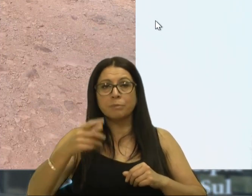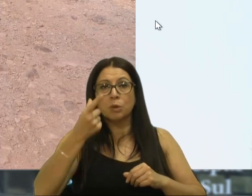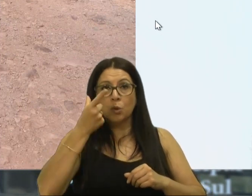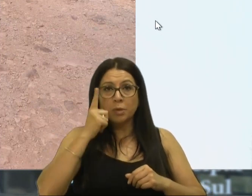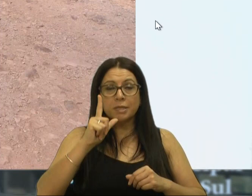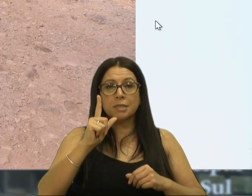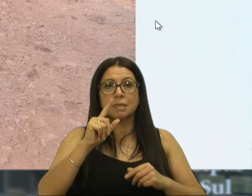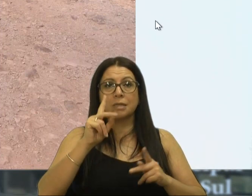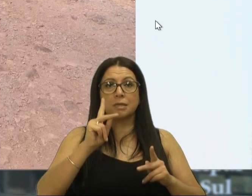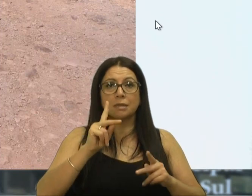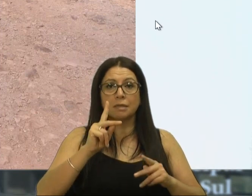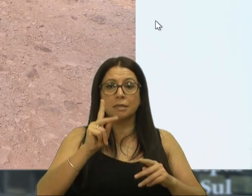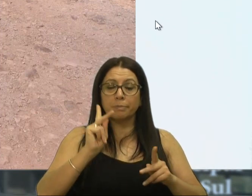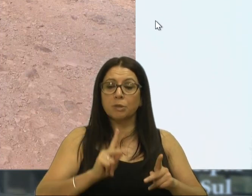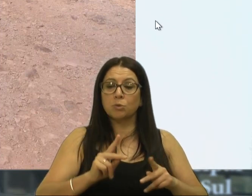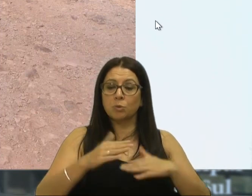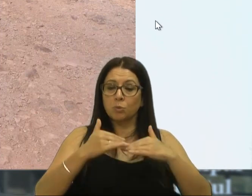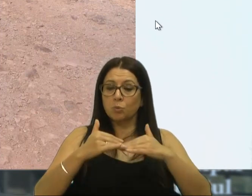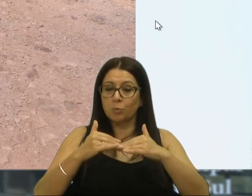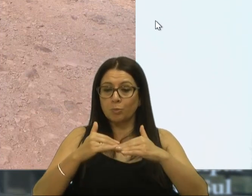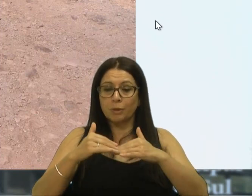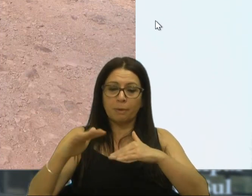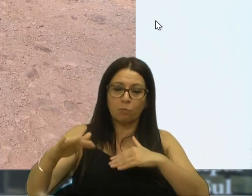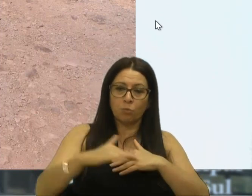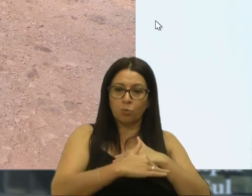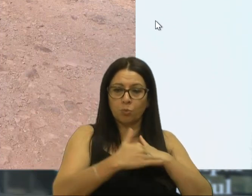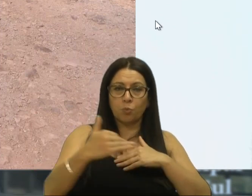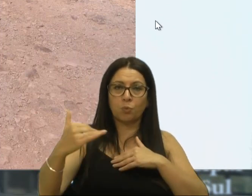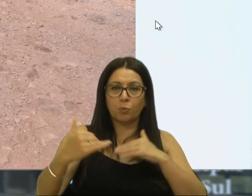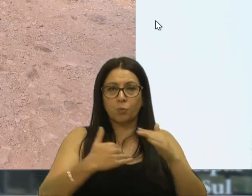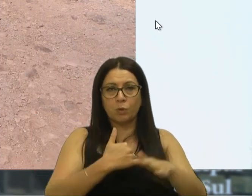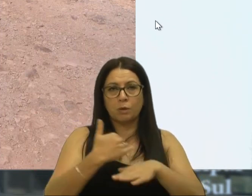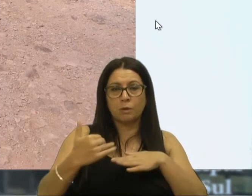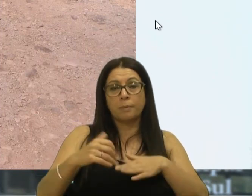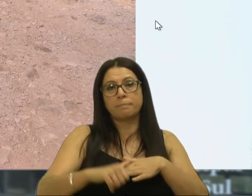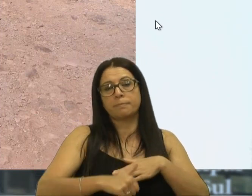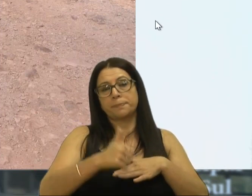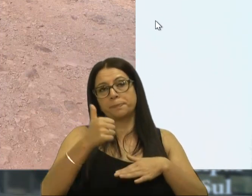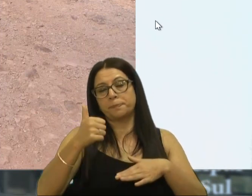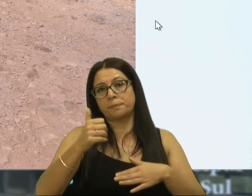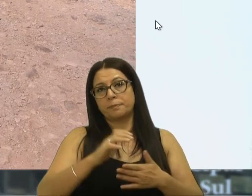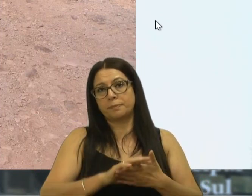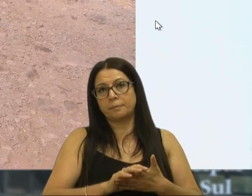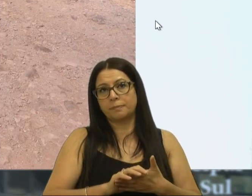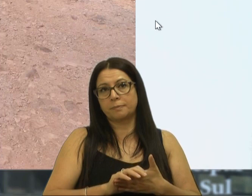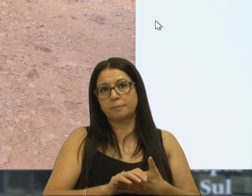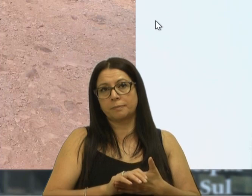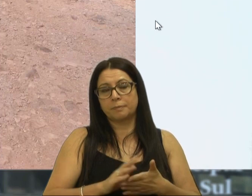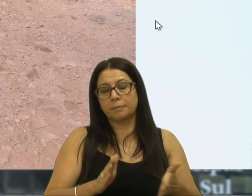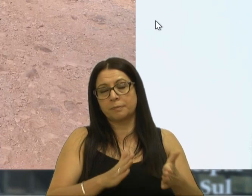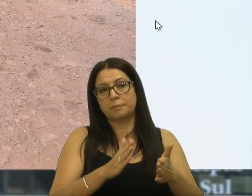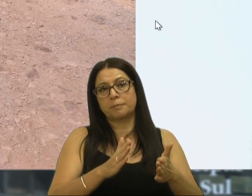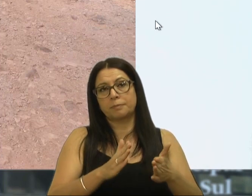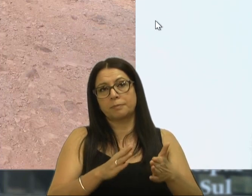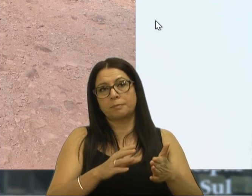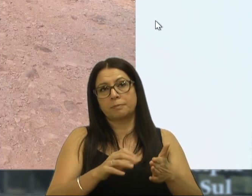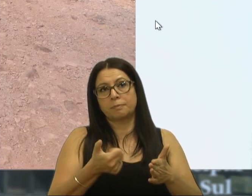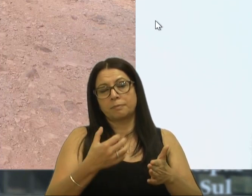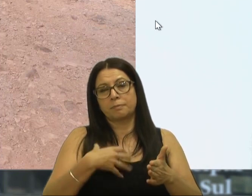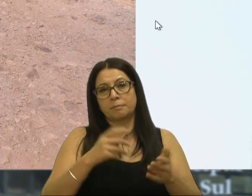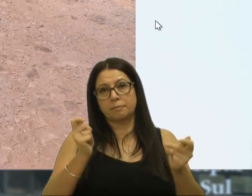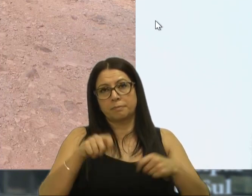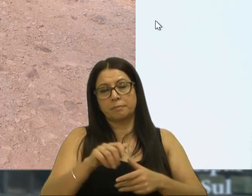os produtores transportar a produção com a melhor, uma estrada boa e uma melhor maneira possível.